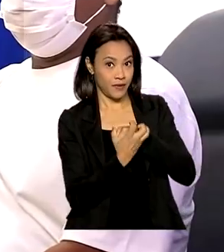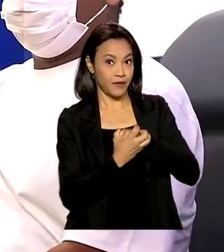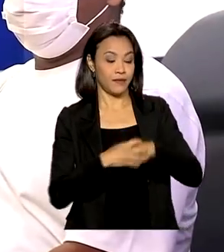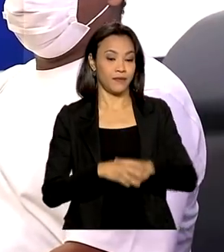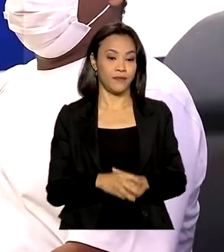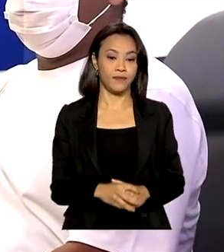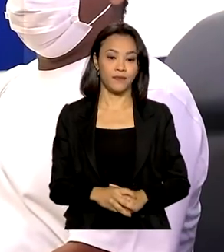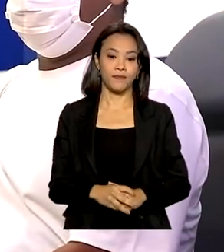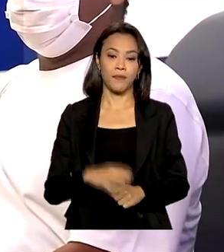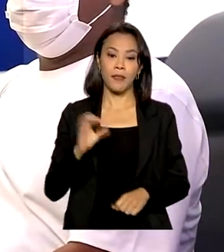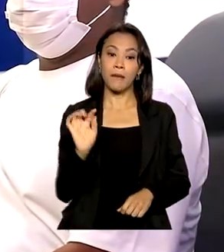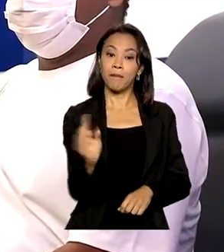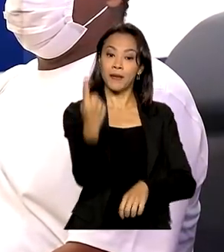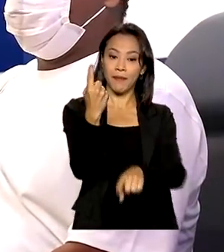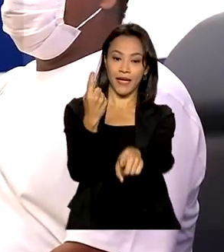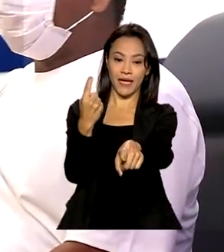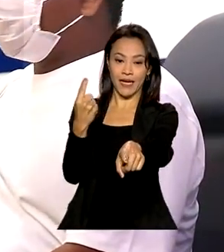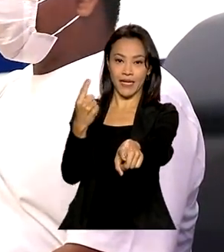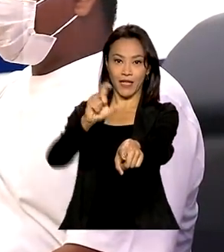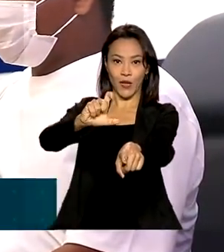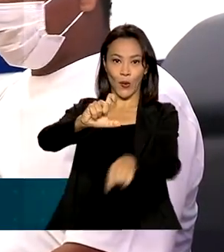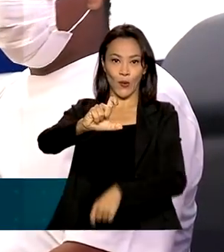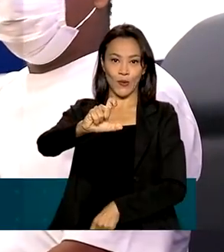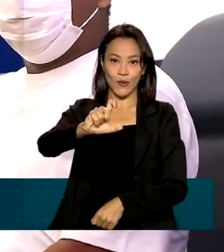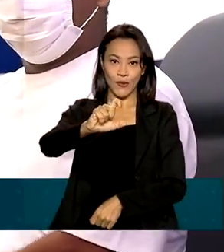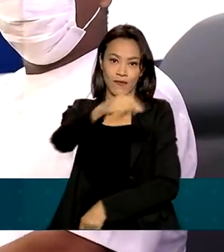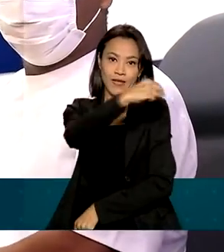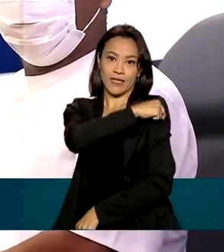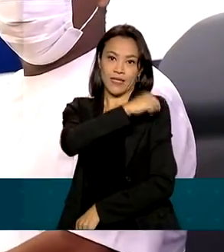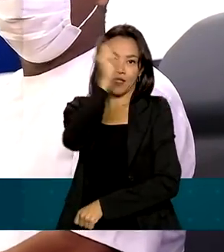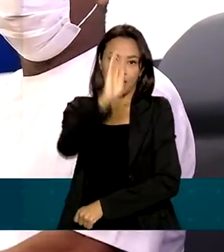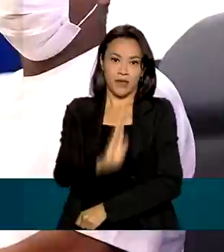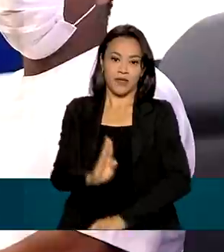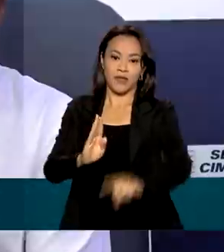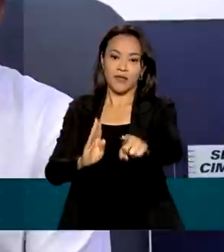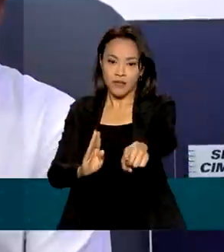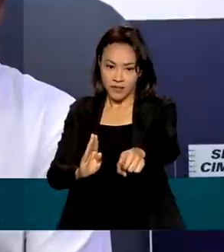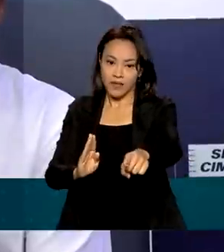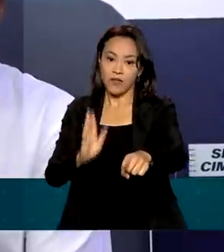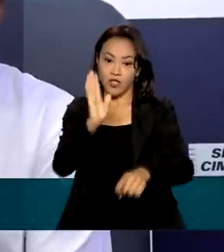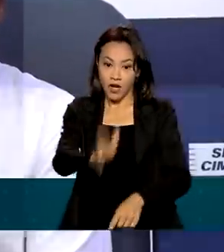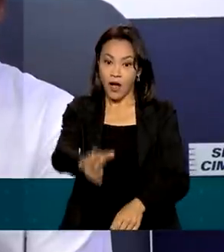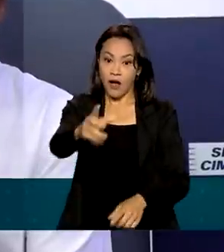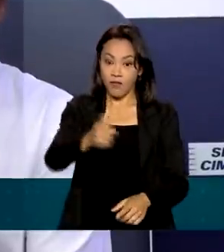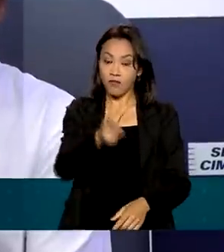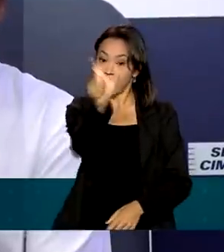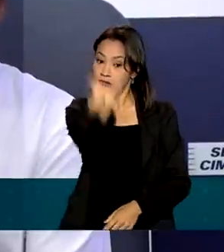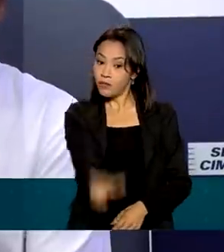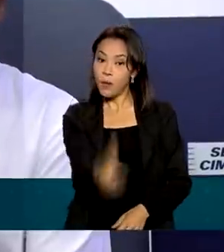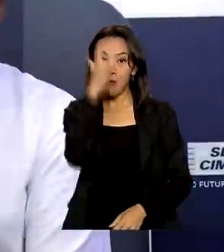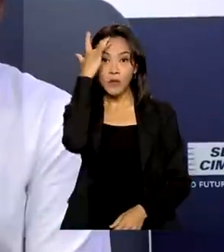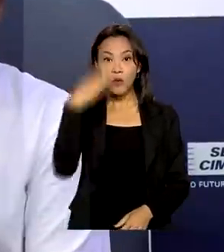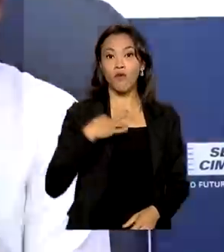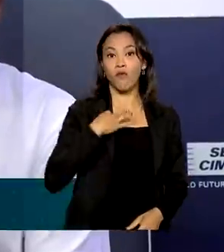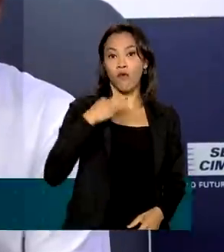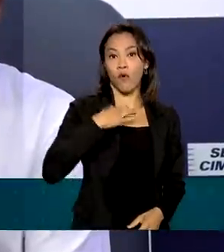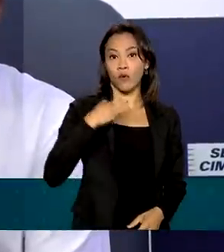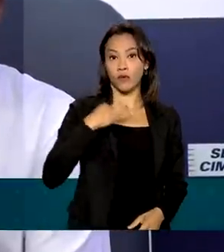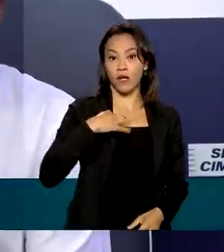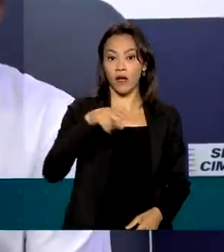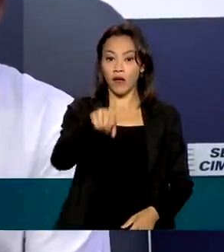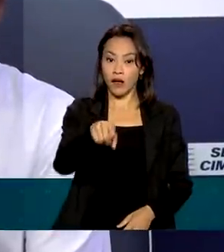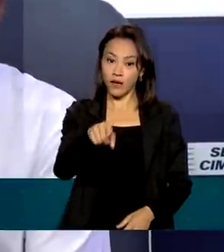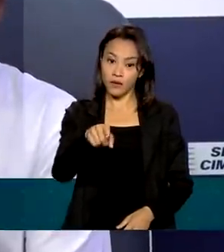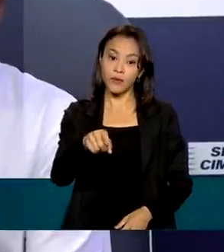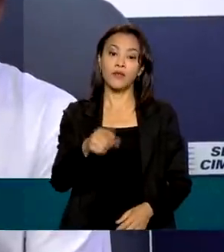A primeira dose da vacina brasileira contra a covid-19 foi aplicada em um voluntário na sede do